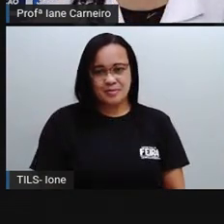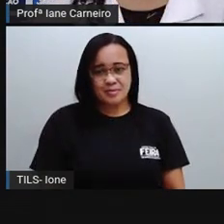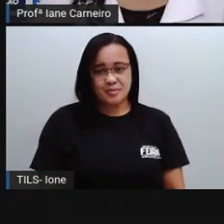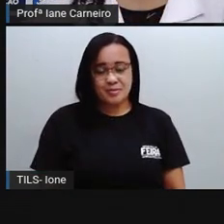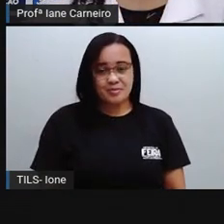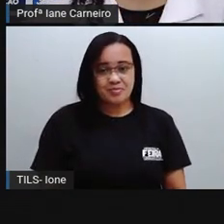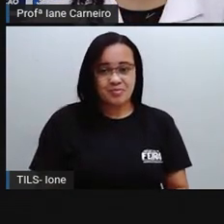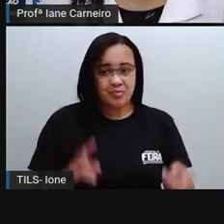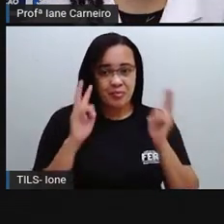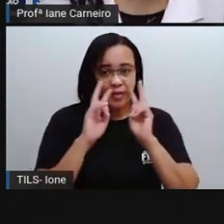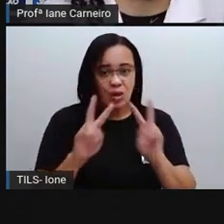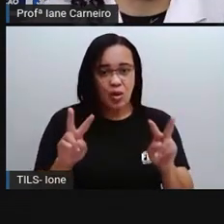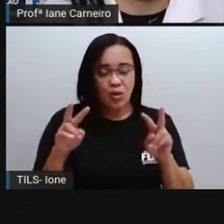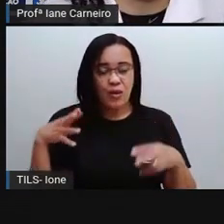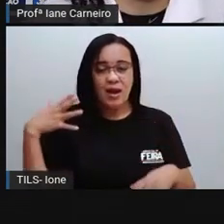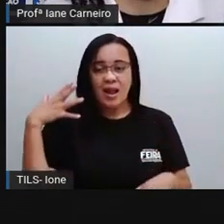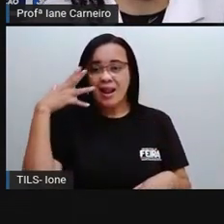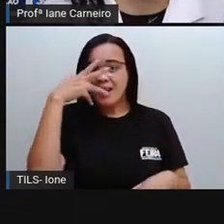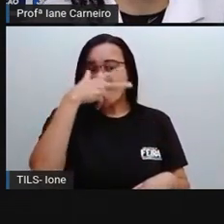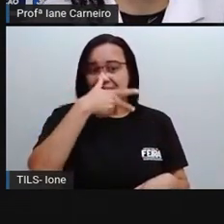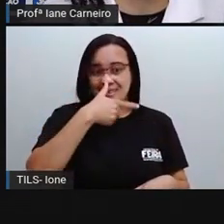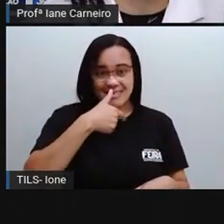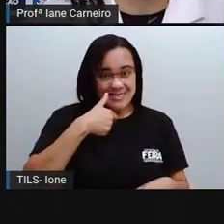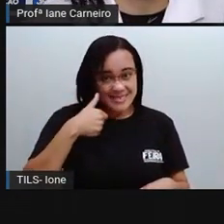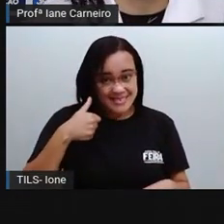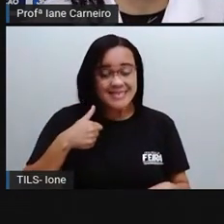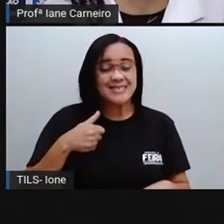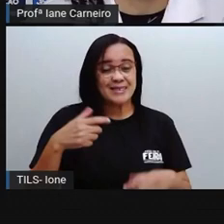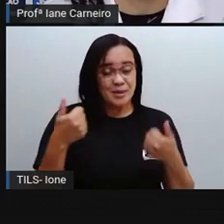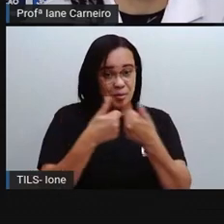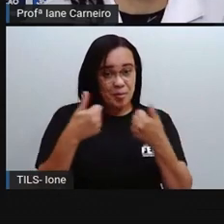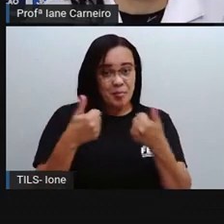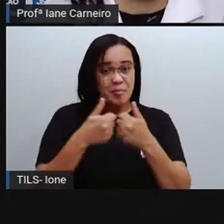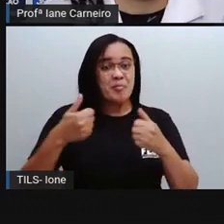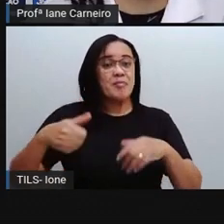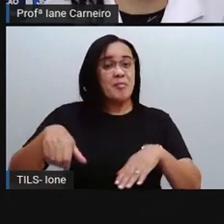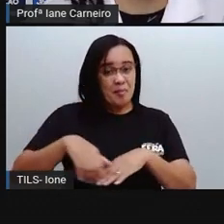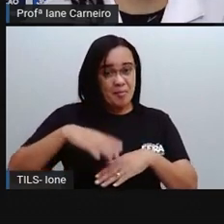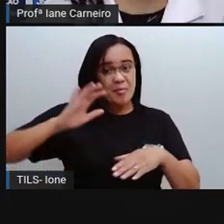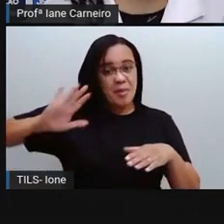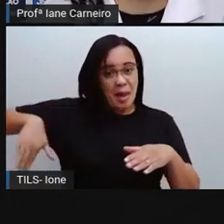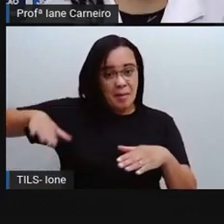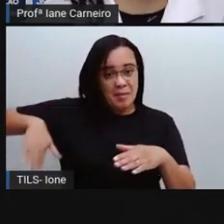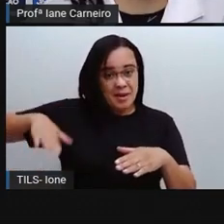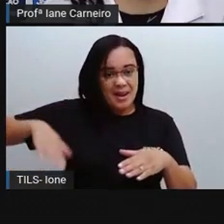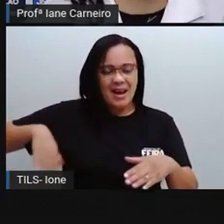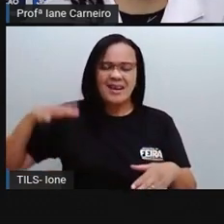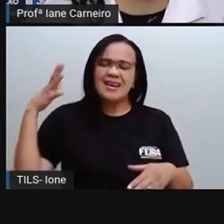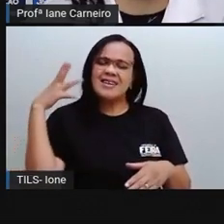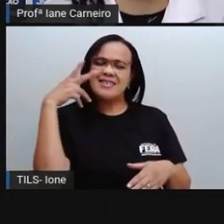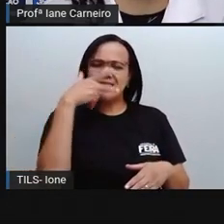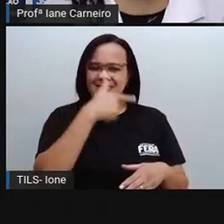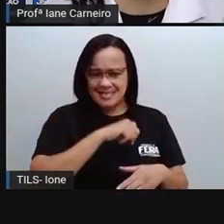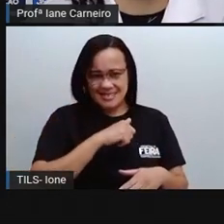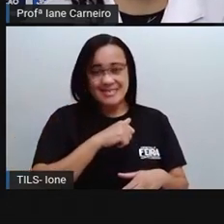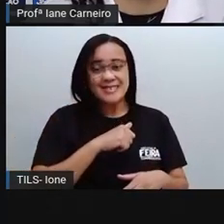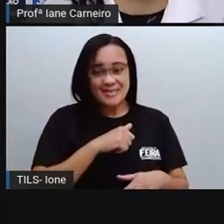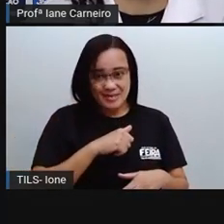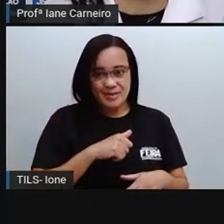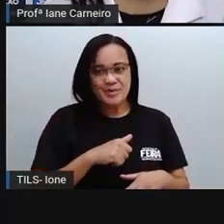Olha que coisa linda, gente. A orla. Olha pra isso. É muito lindo, né? Ó.